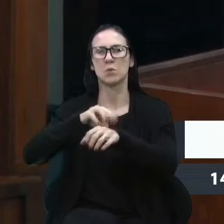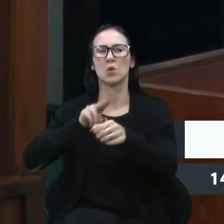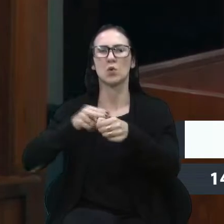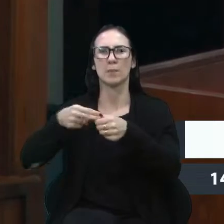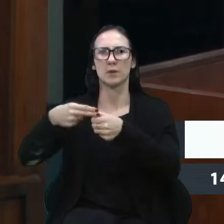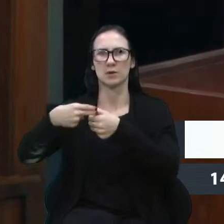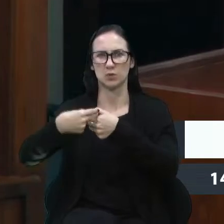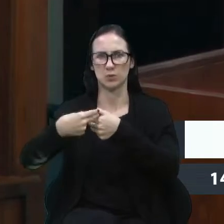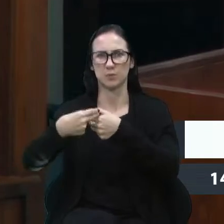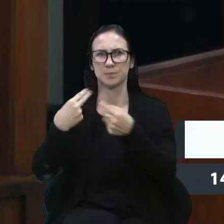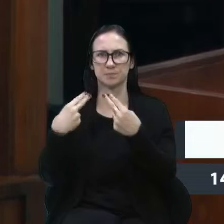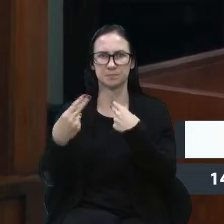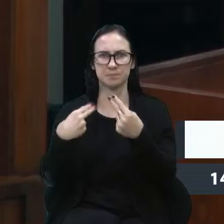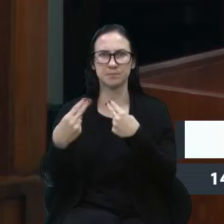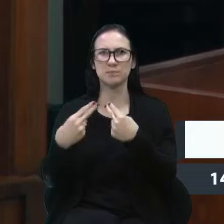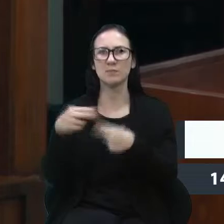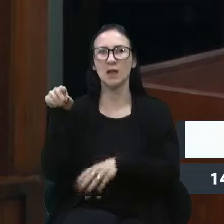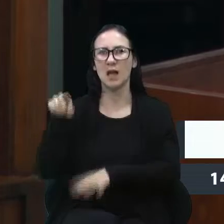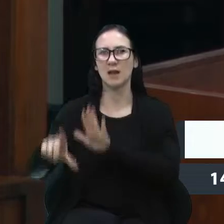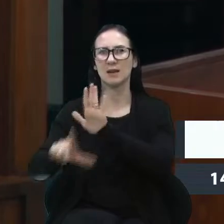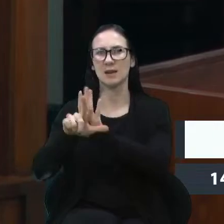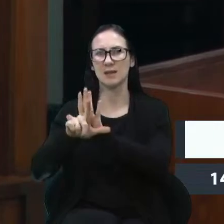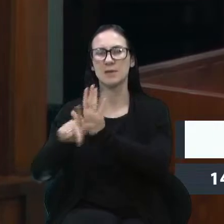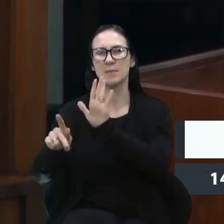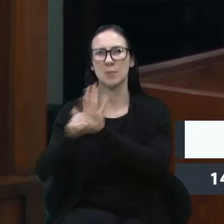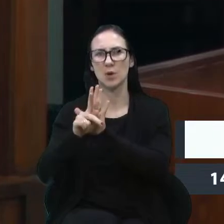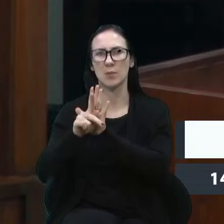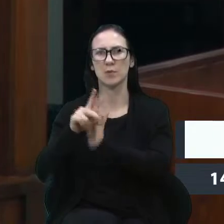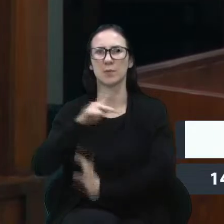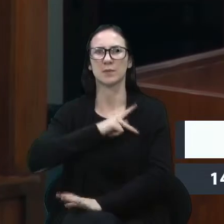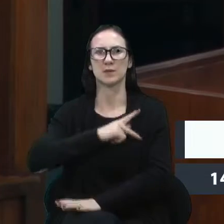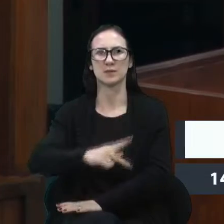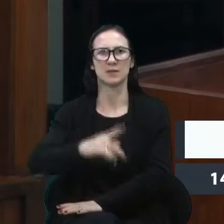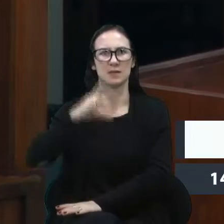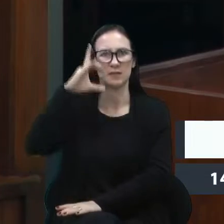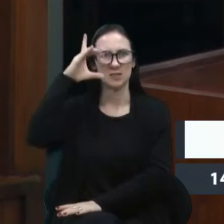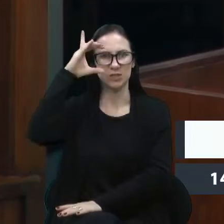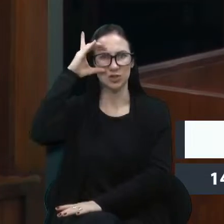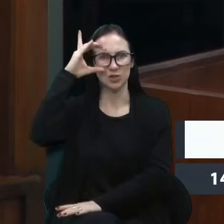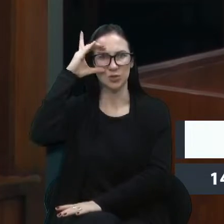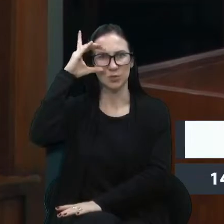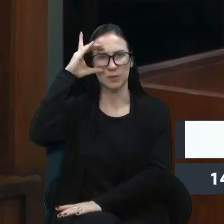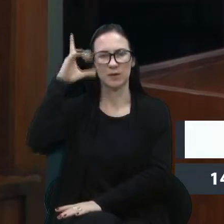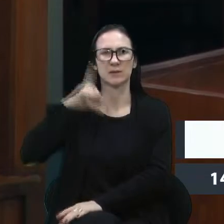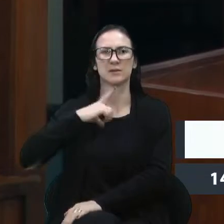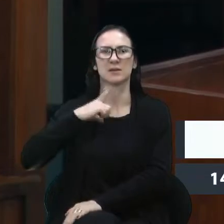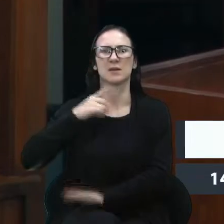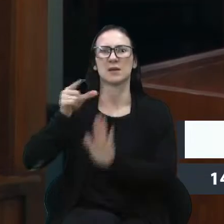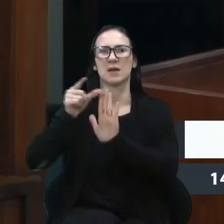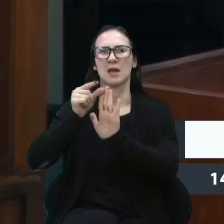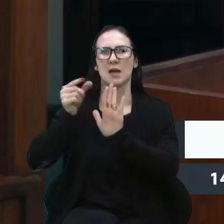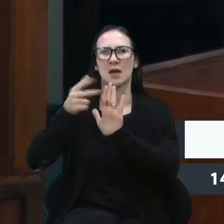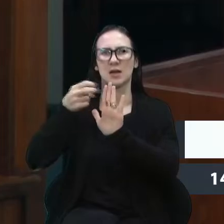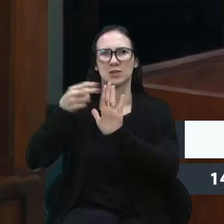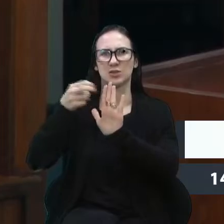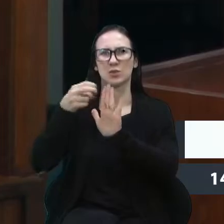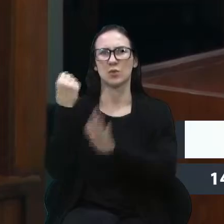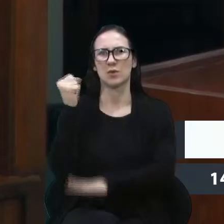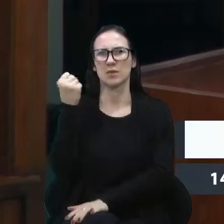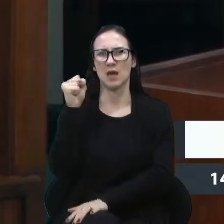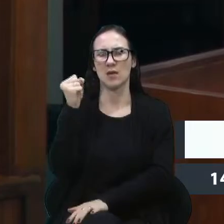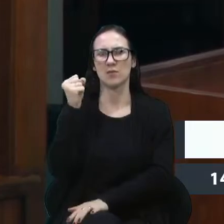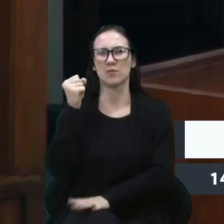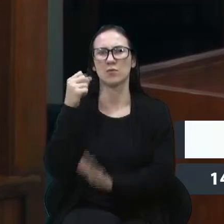foi... essa lei foi sancionada pela presidenta Dilma. E, no artigo 8º do Plano Nacional de Mobilidade Urbana,